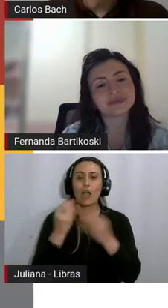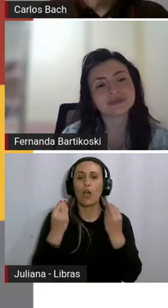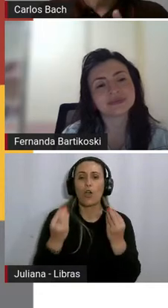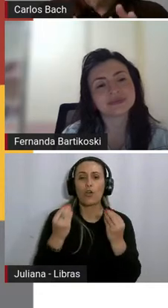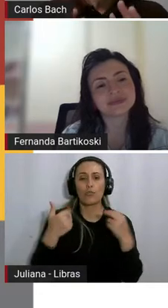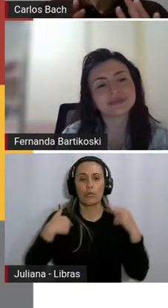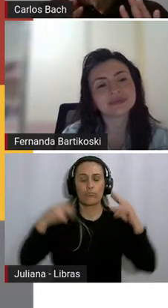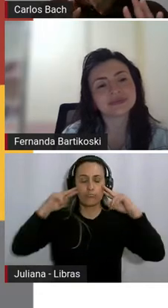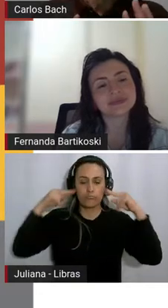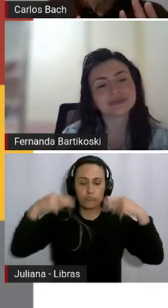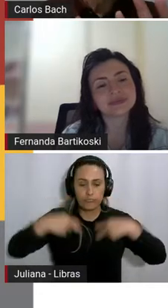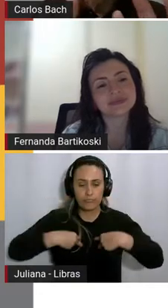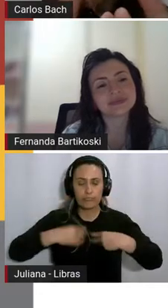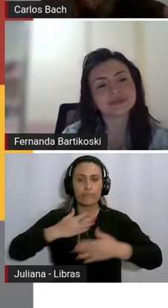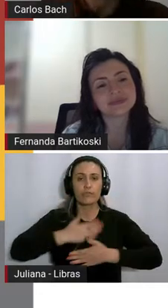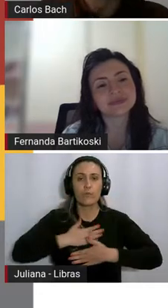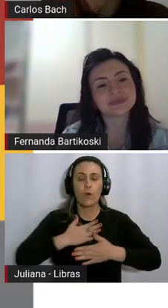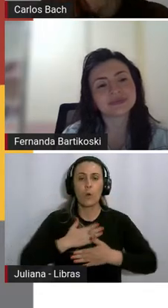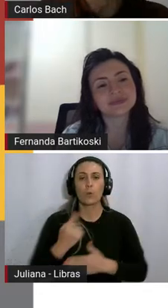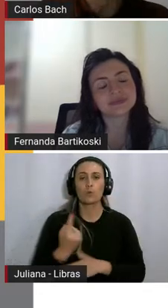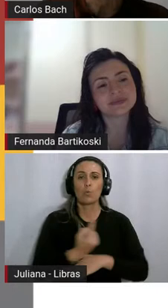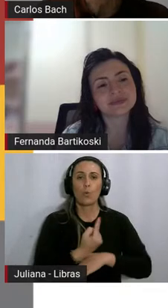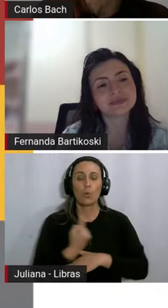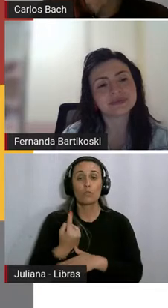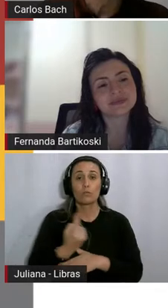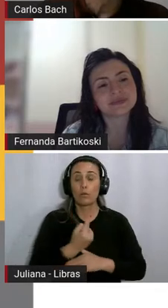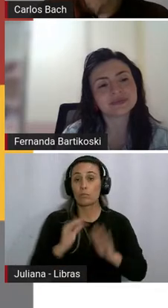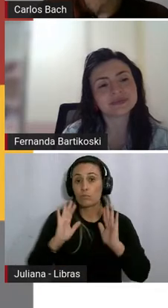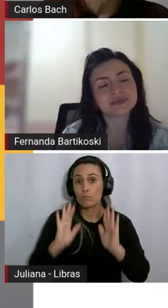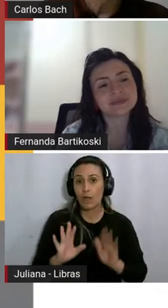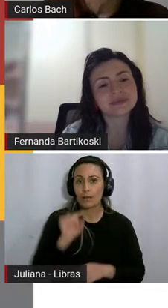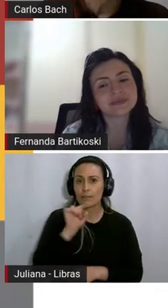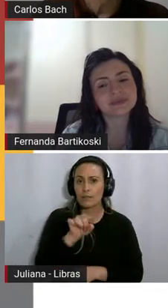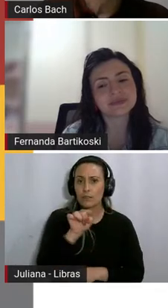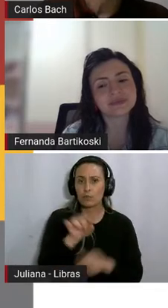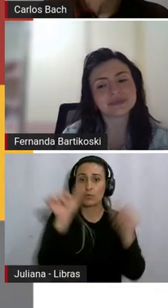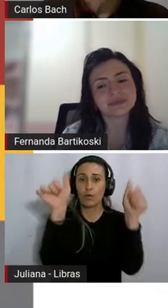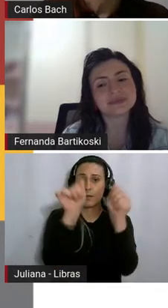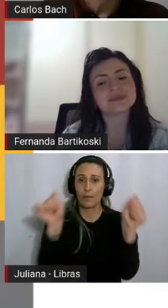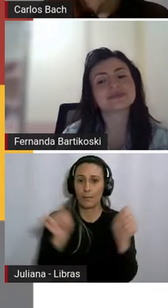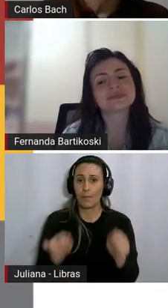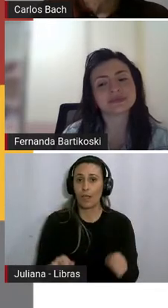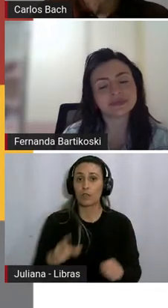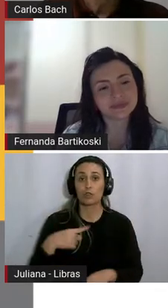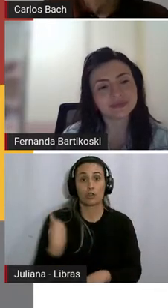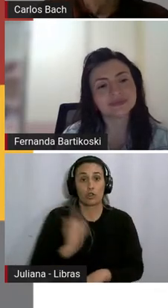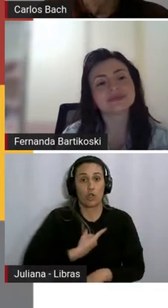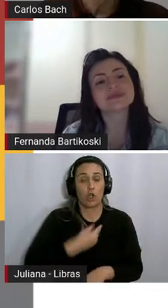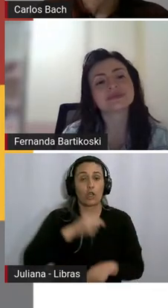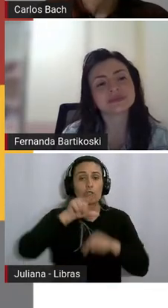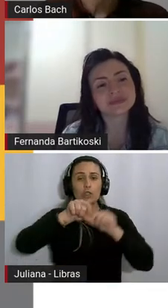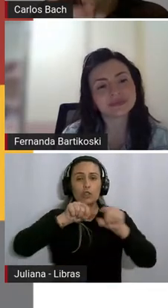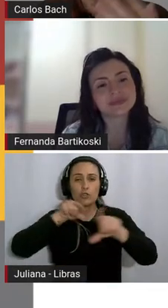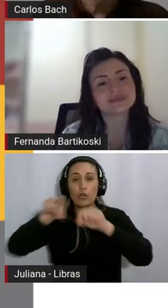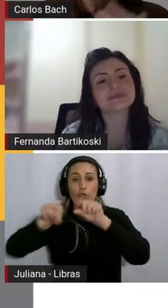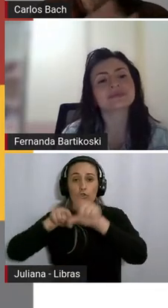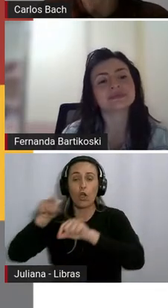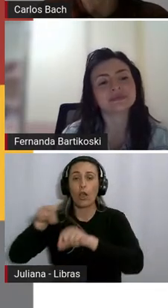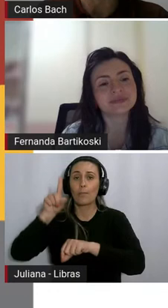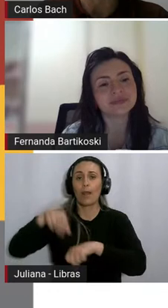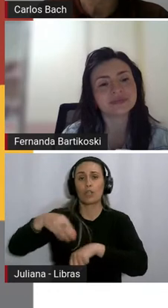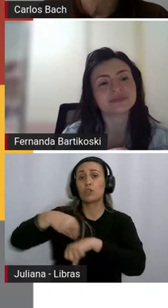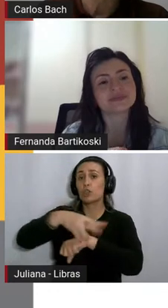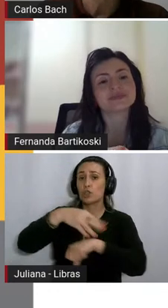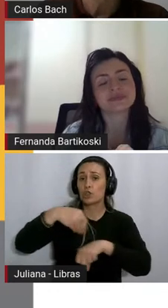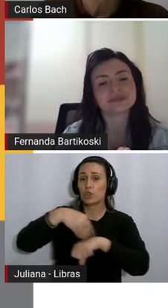solidão então mas isso são imagens que a gente selecionou, né? Fernanda para uma sugestão vamos